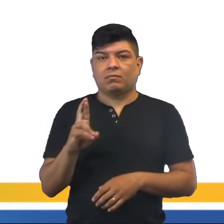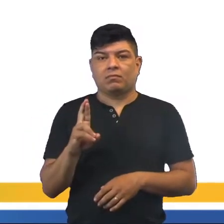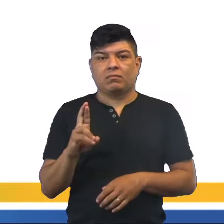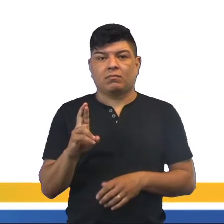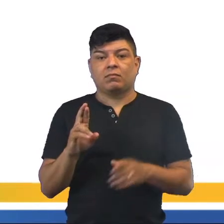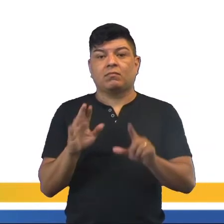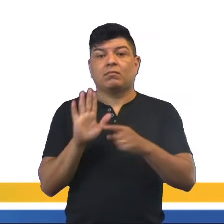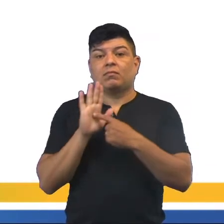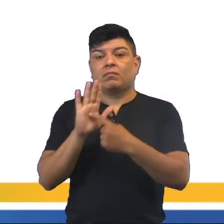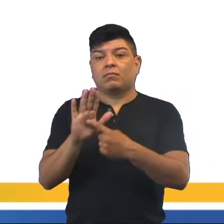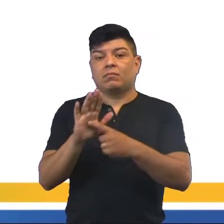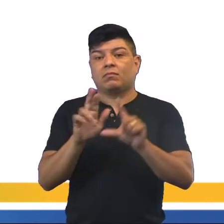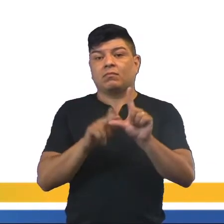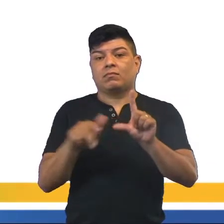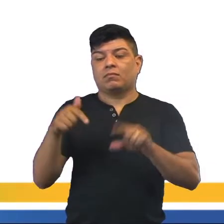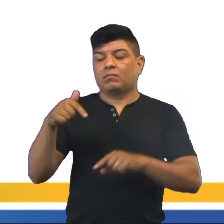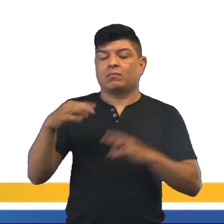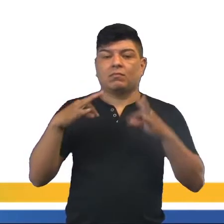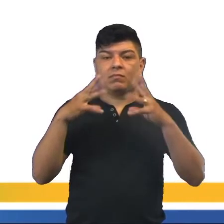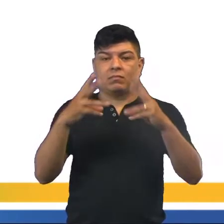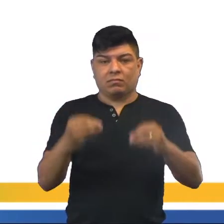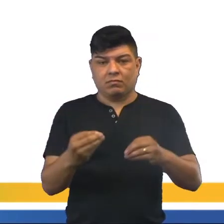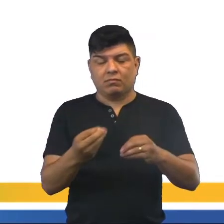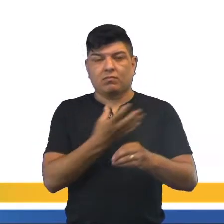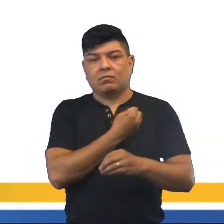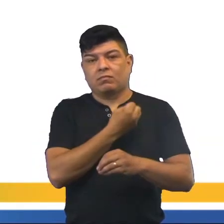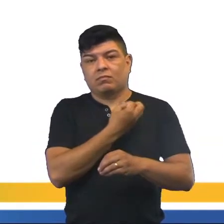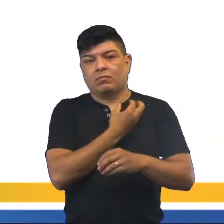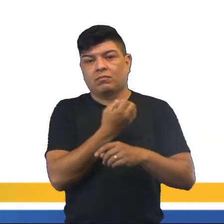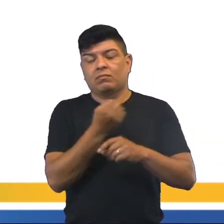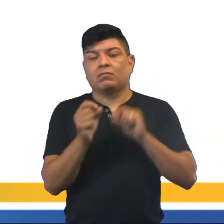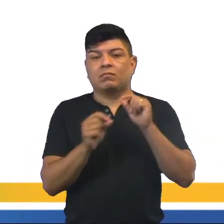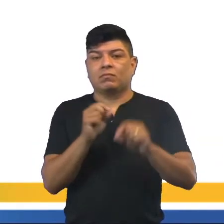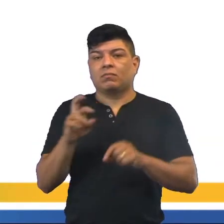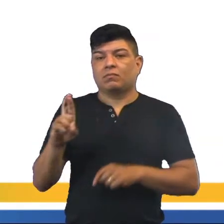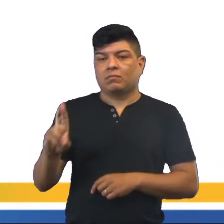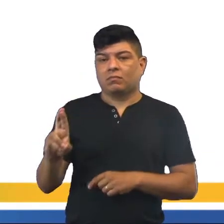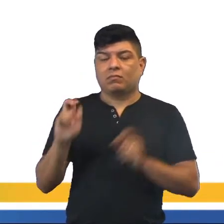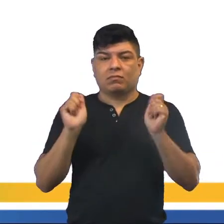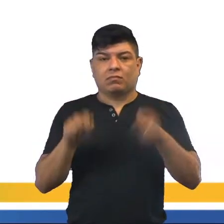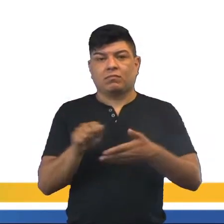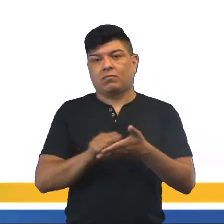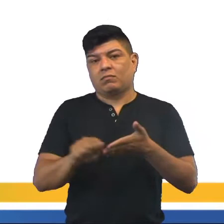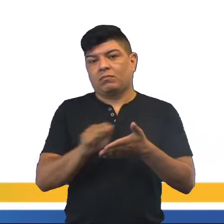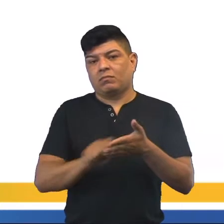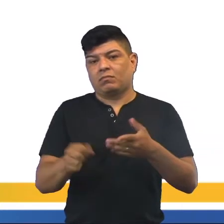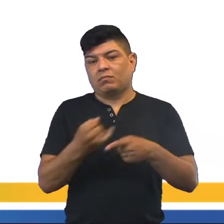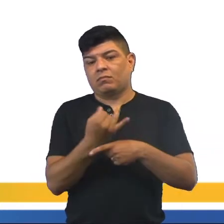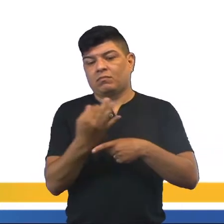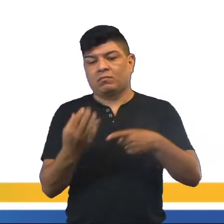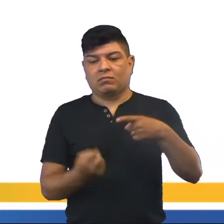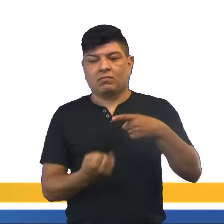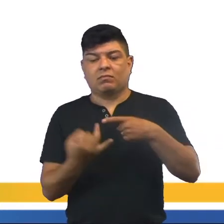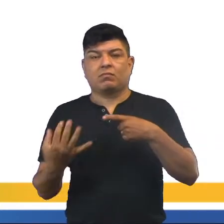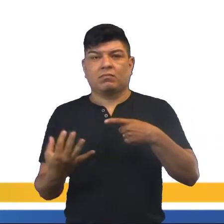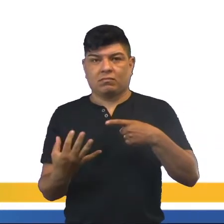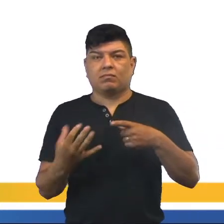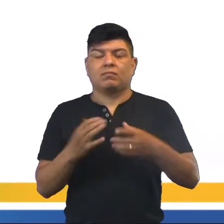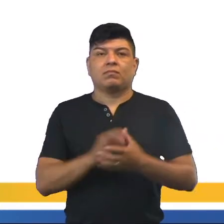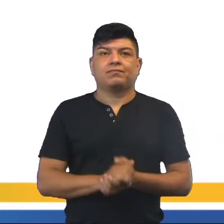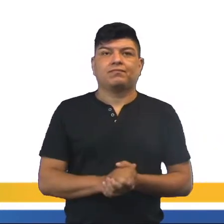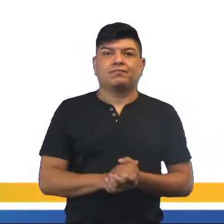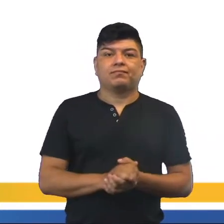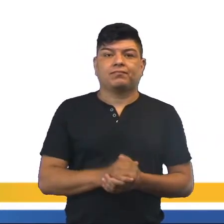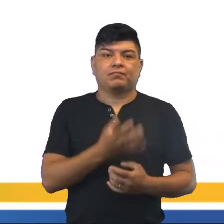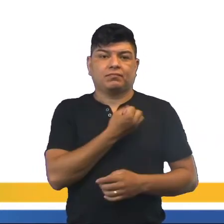pela letra Q, é formado por todos os números racionais, ou seja, todos os números que podem ser escritos na forma fracionária, né? Forma de fração.